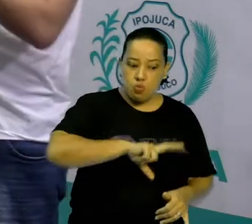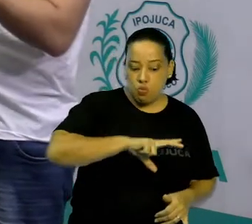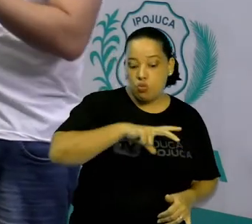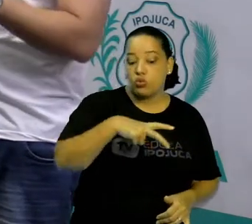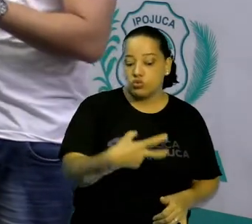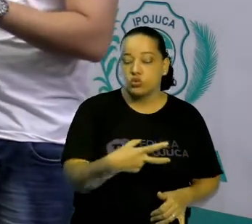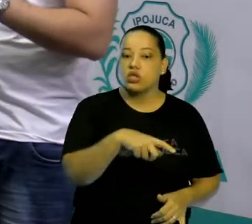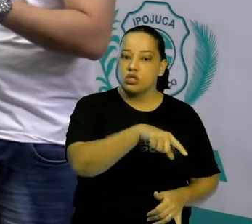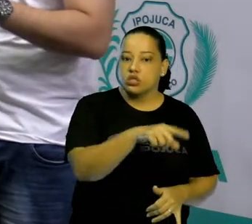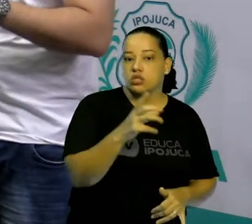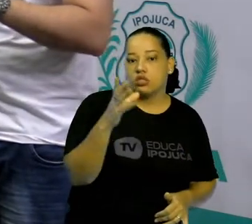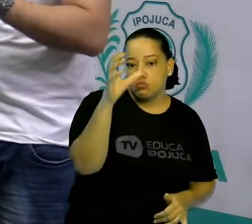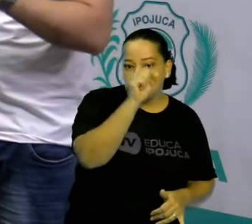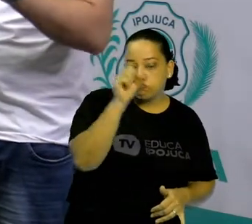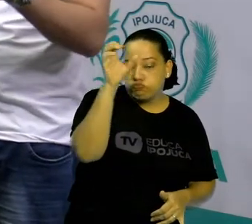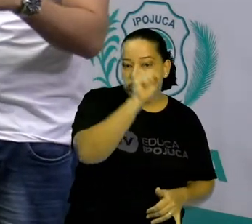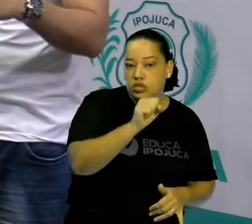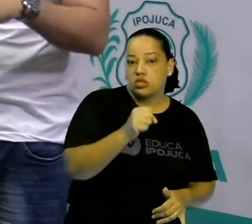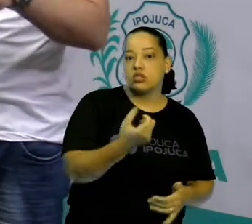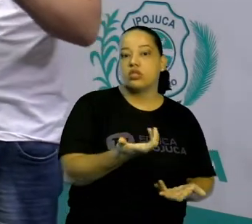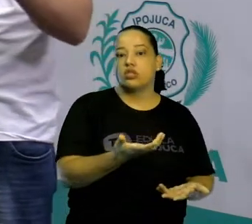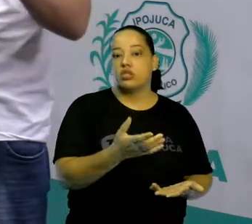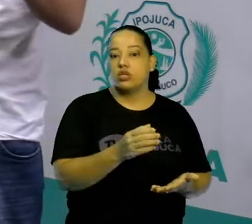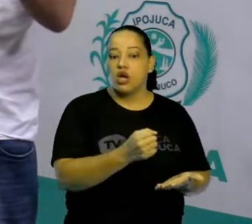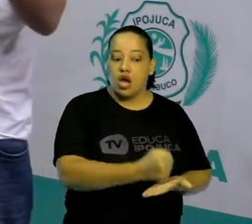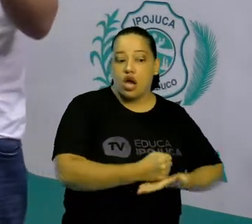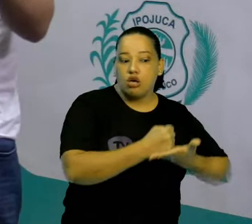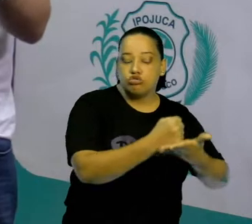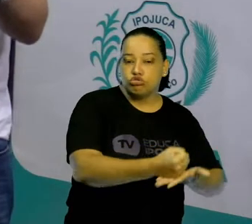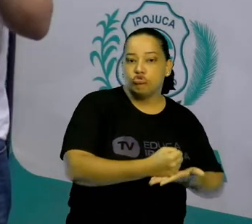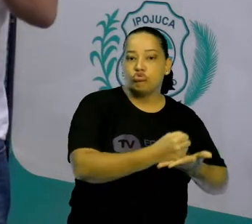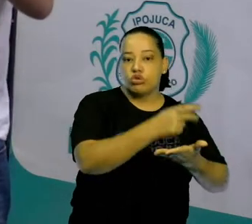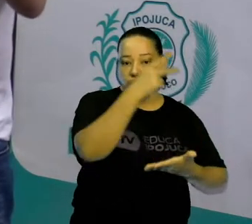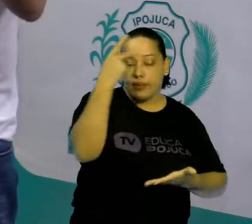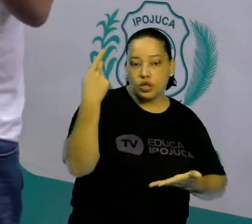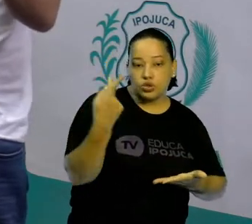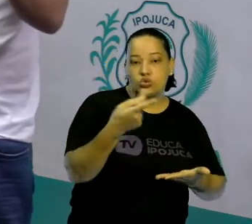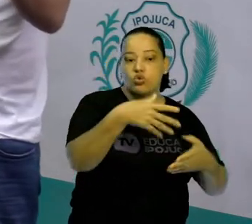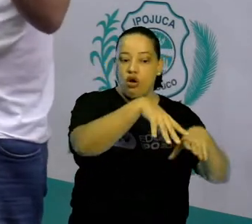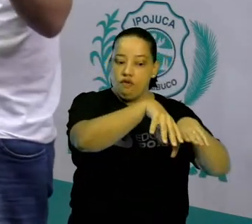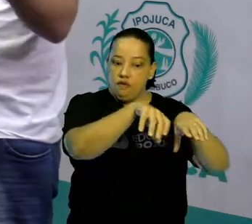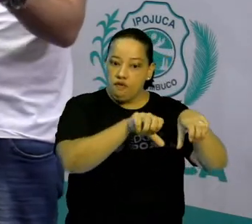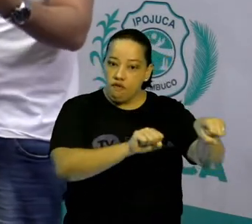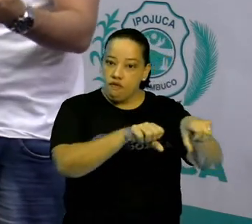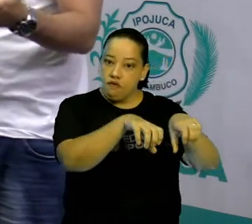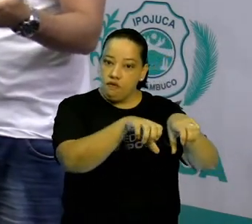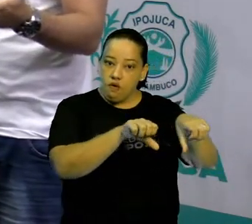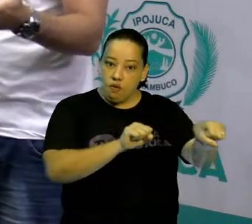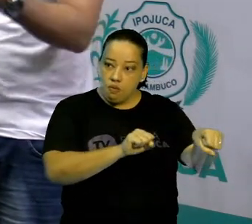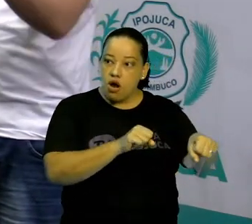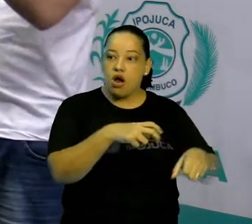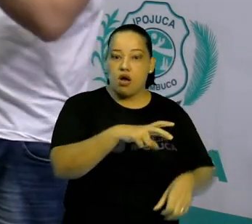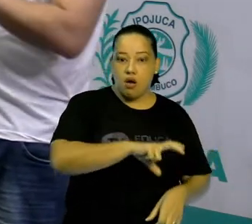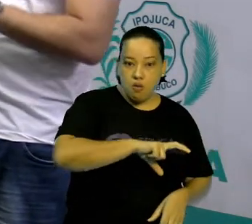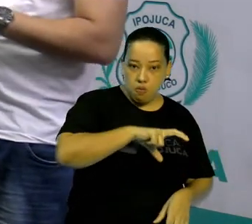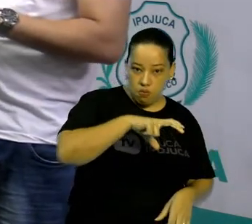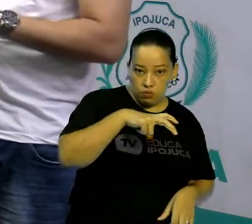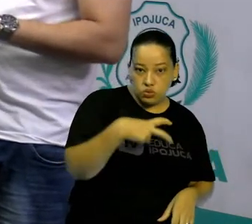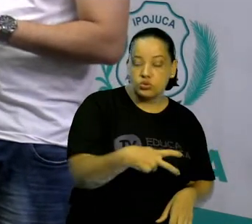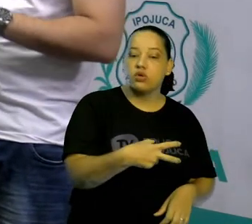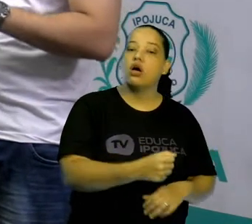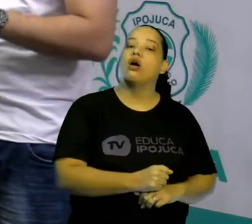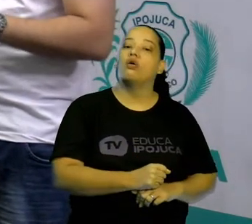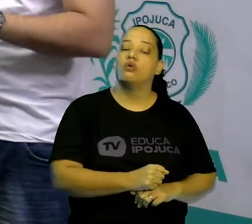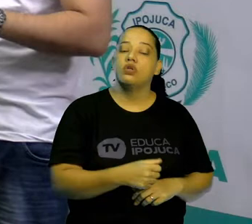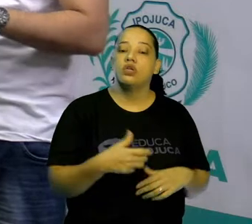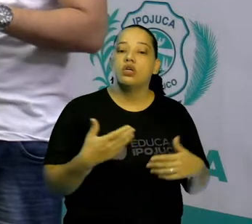ela vai também formar pessoas dentro das ciências náuticas para trabalhar no reino de Portugal, ela